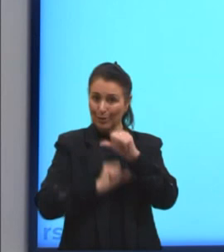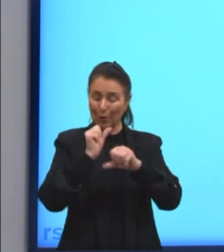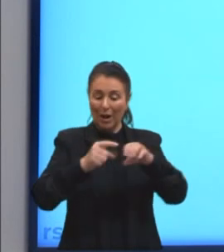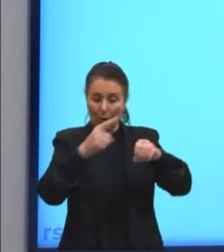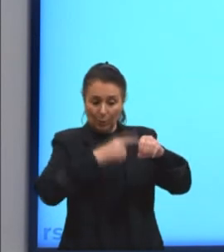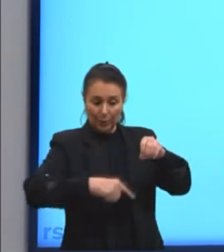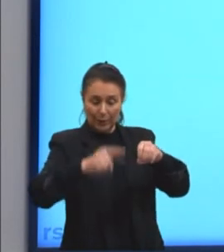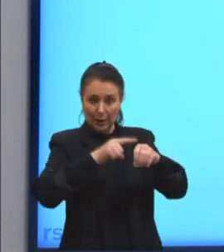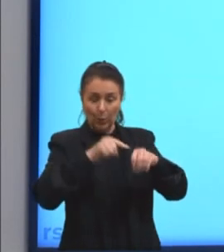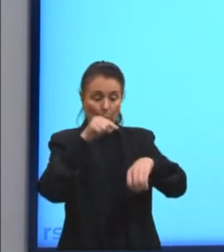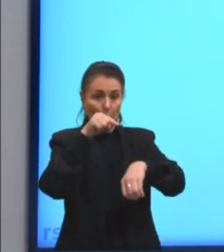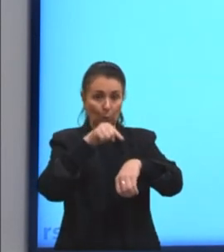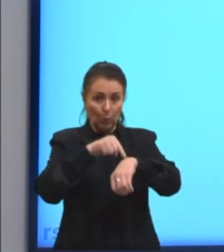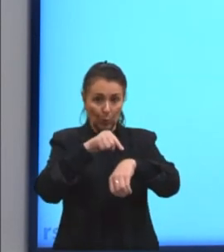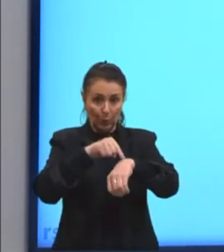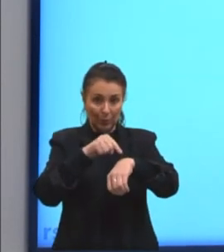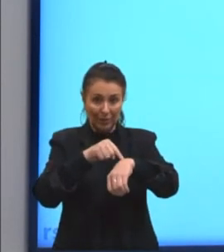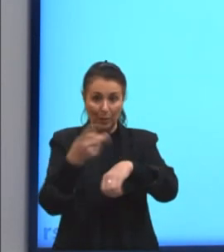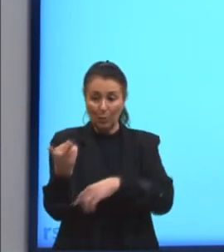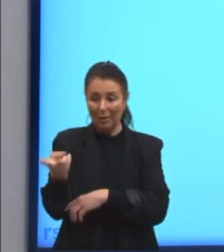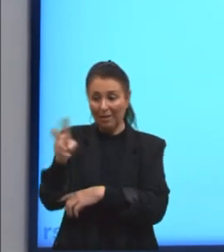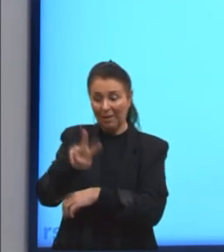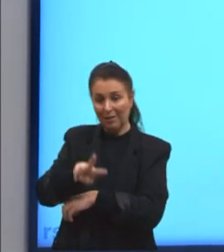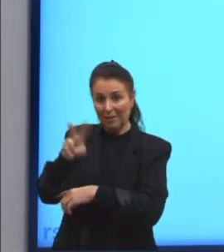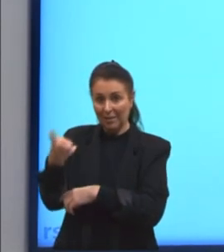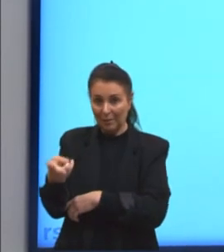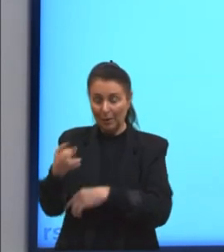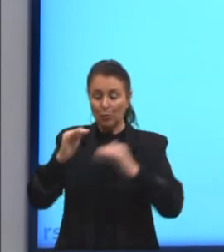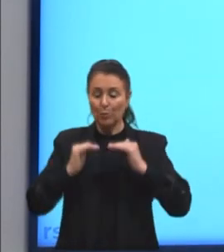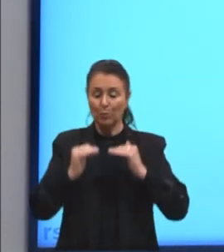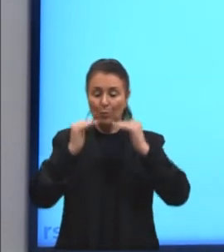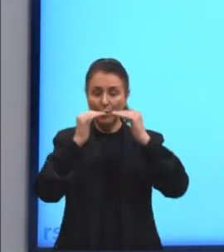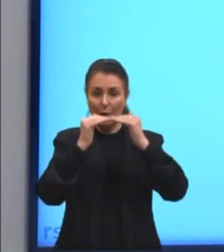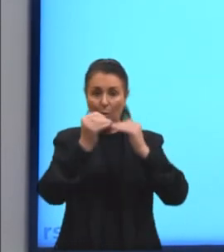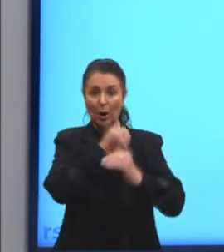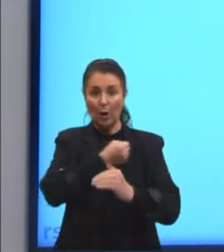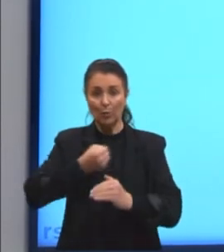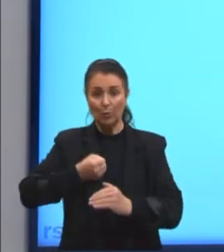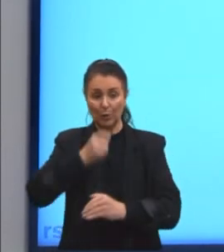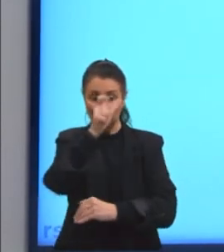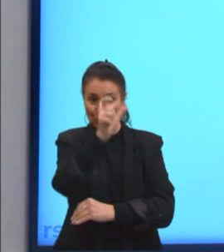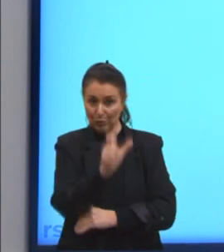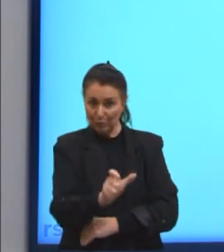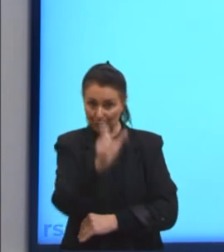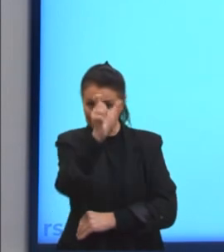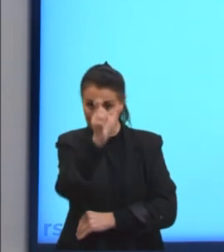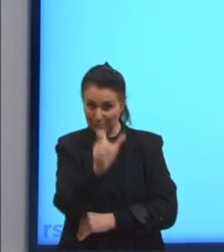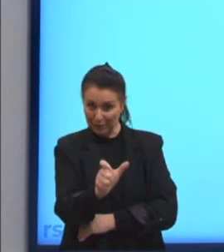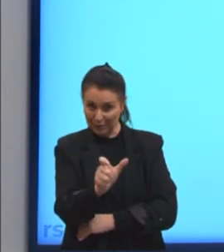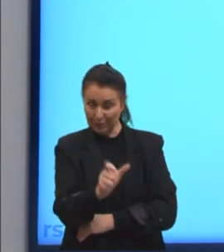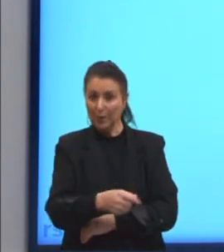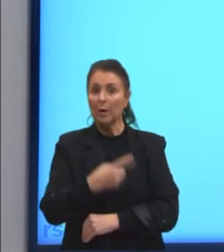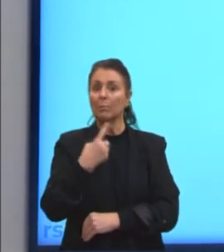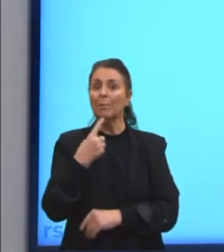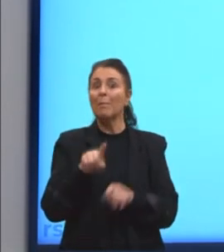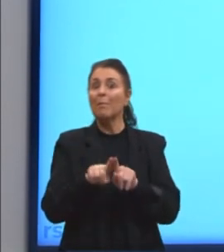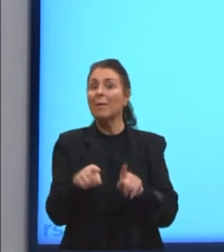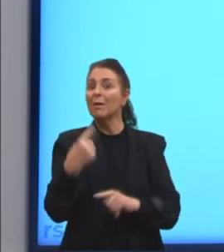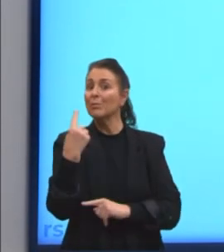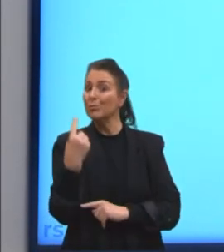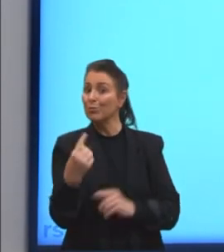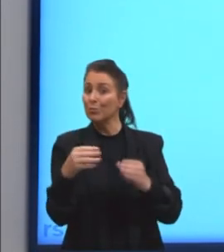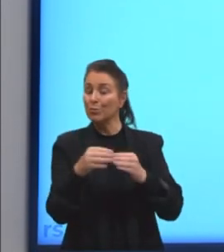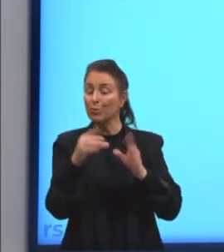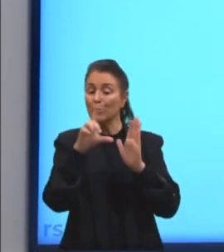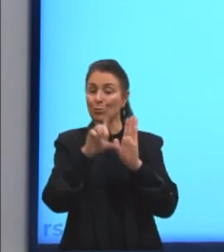gasto é inversamente proporcional ao número de pessoas. Só que um dos grupos, então, ficou